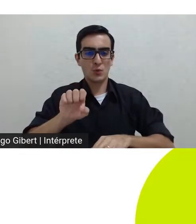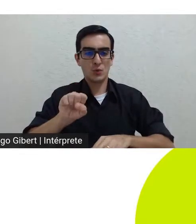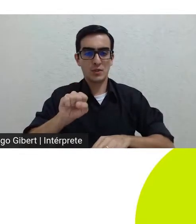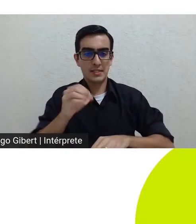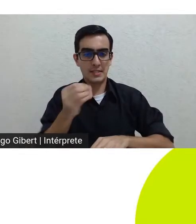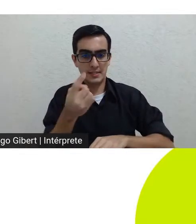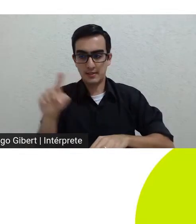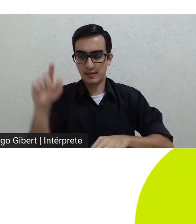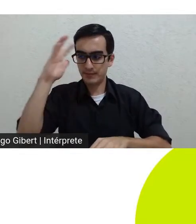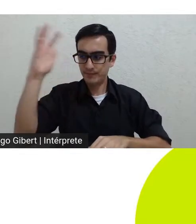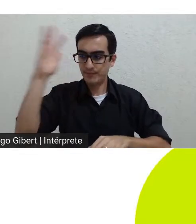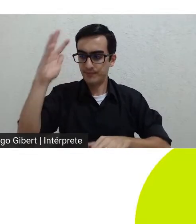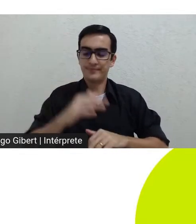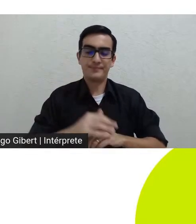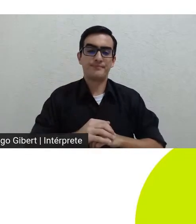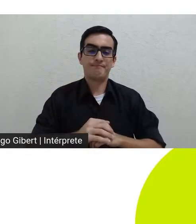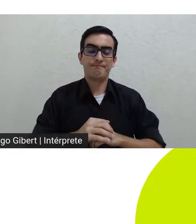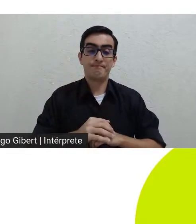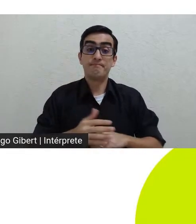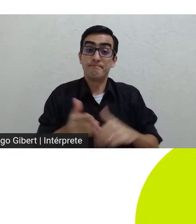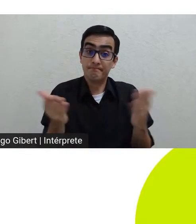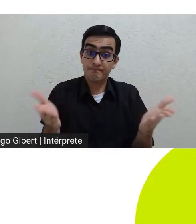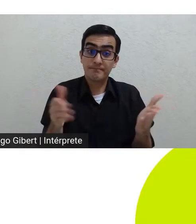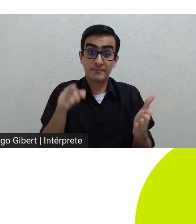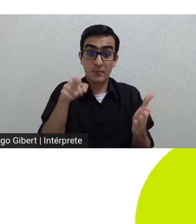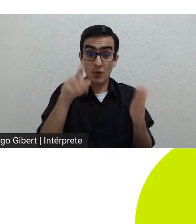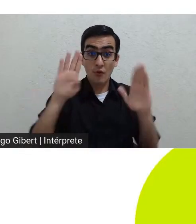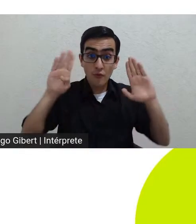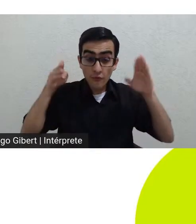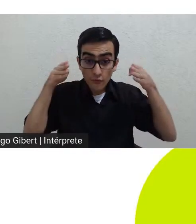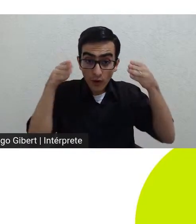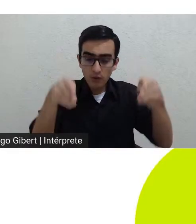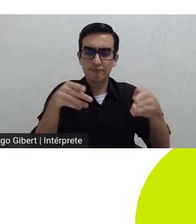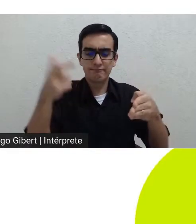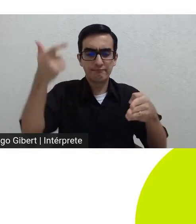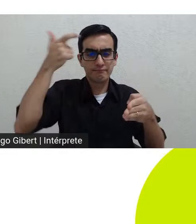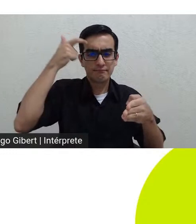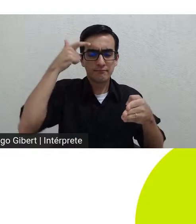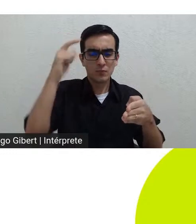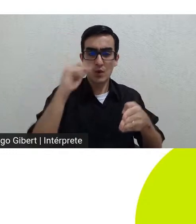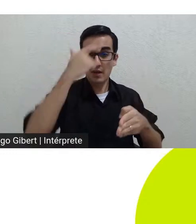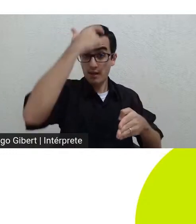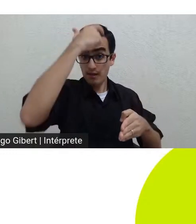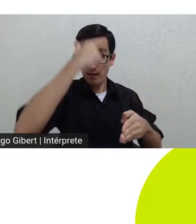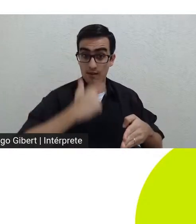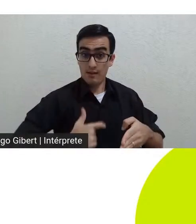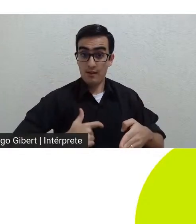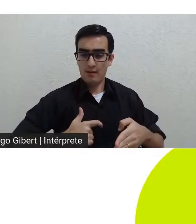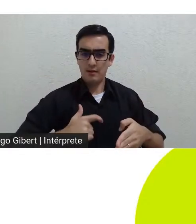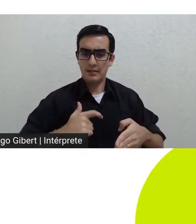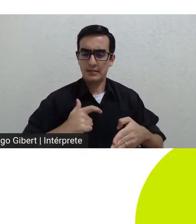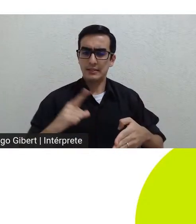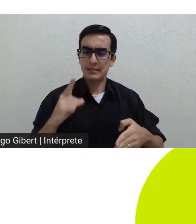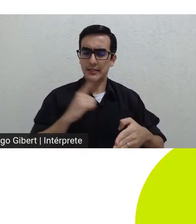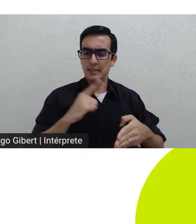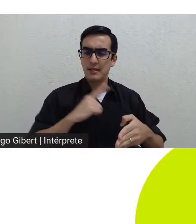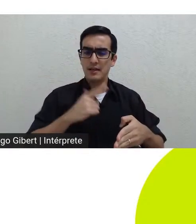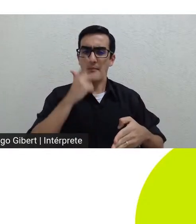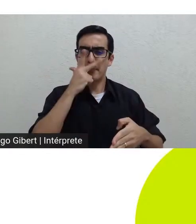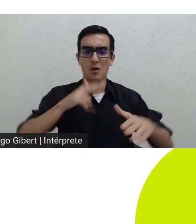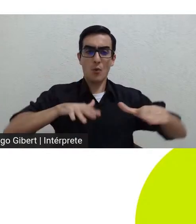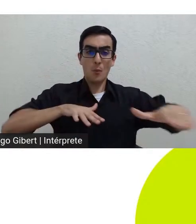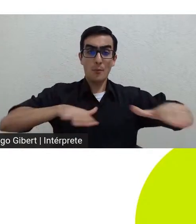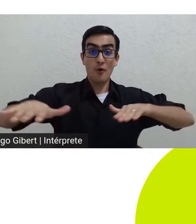encontramos um eu se constituindo numa zona mental que se movimenta